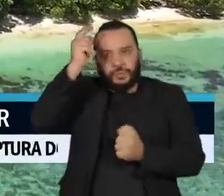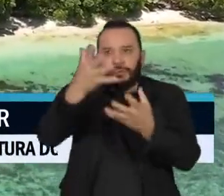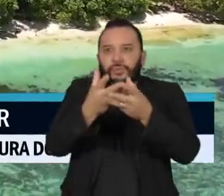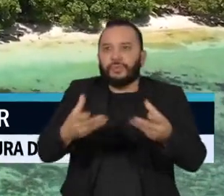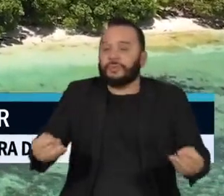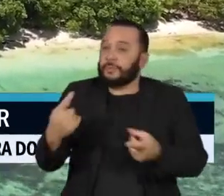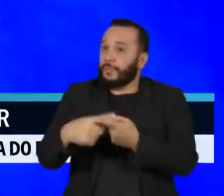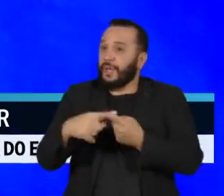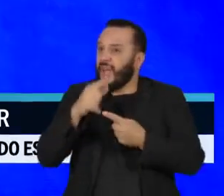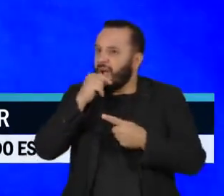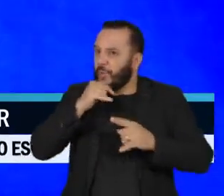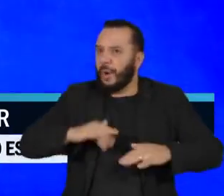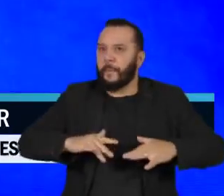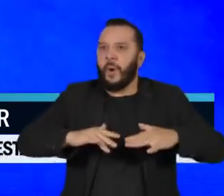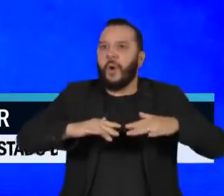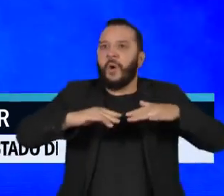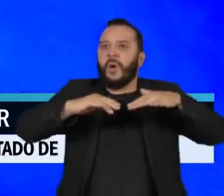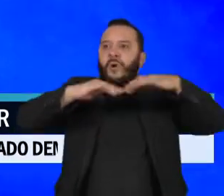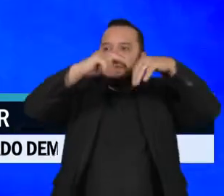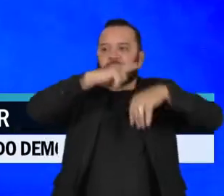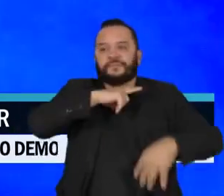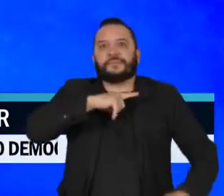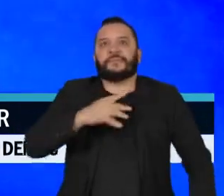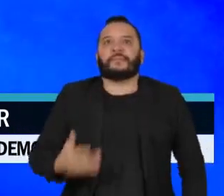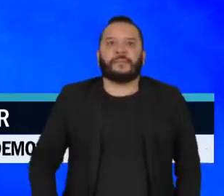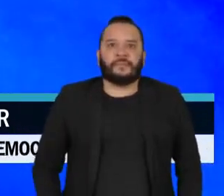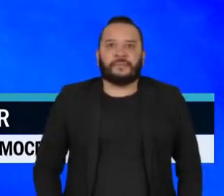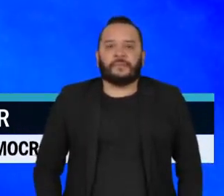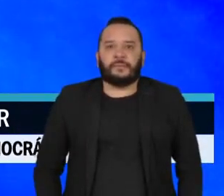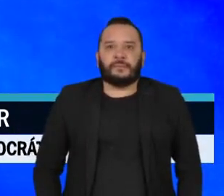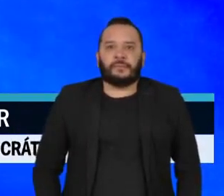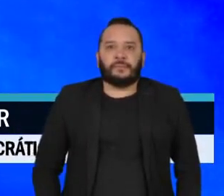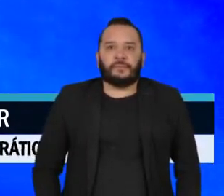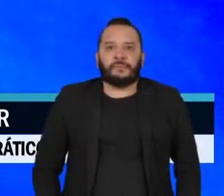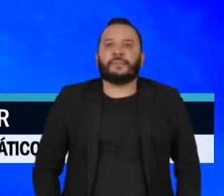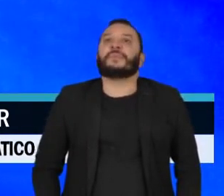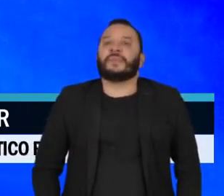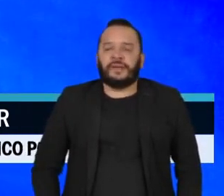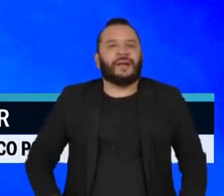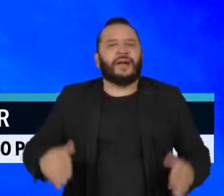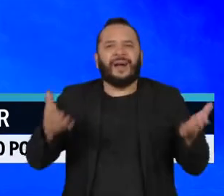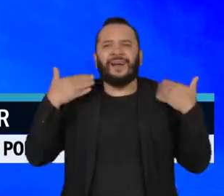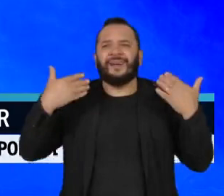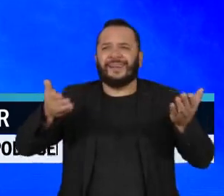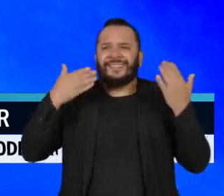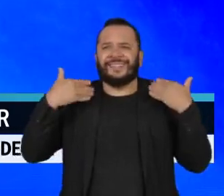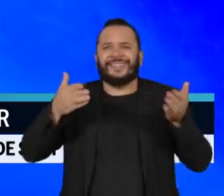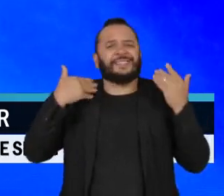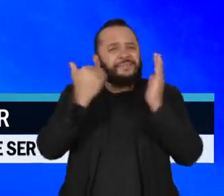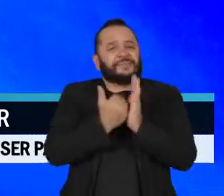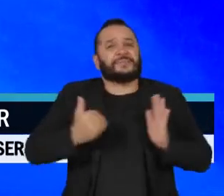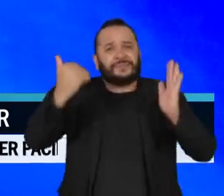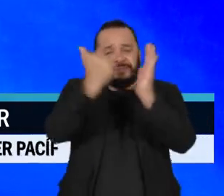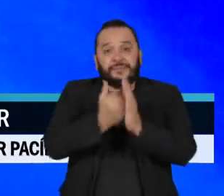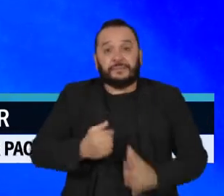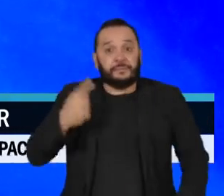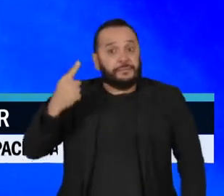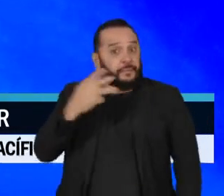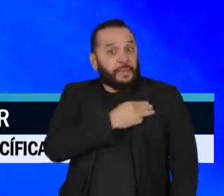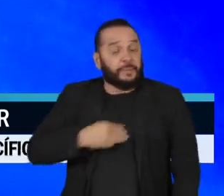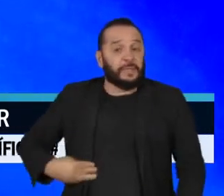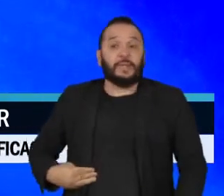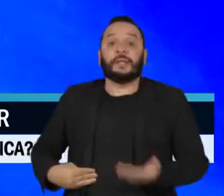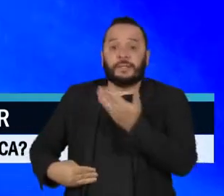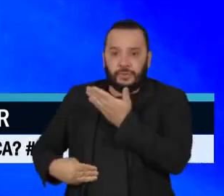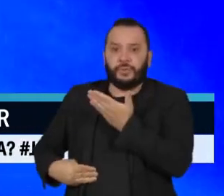nível dos oceanos. Está ficando quente demais, disse o primeiro-ministro do arquipélago na